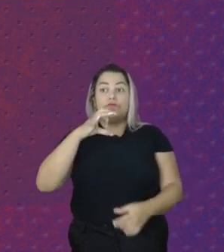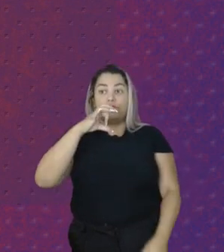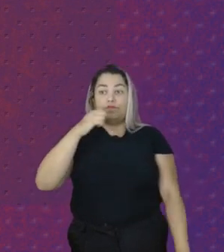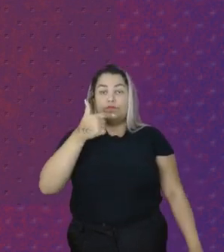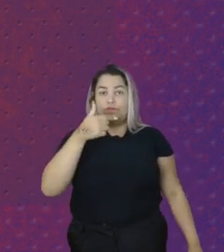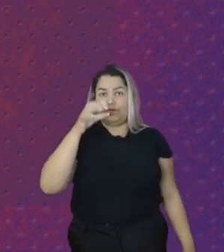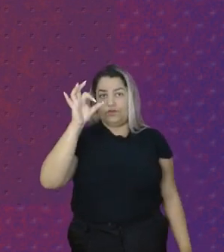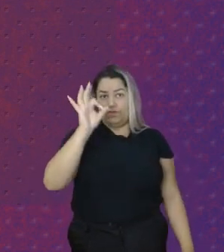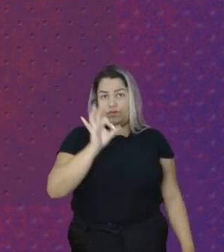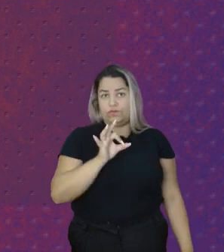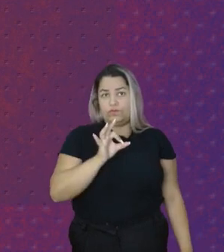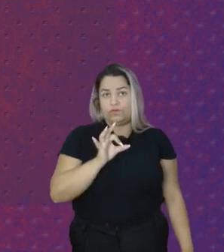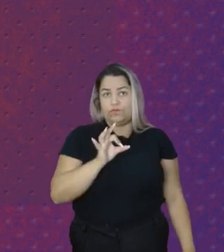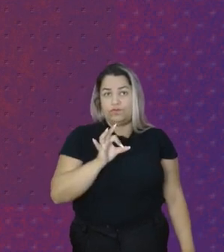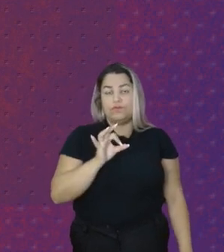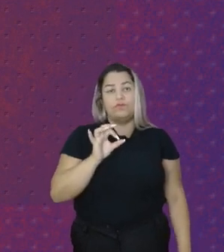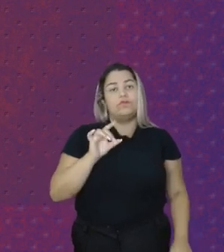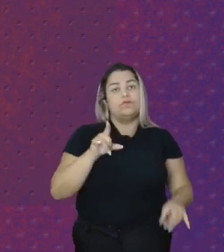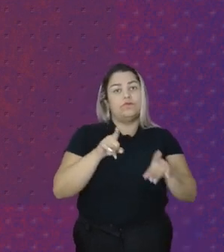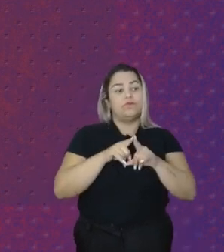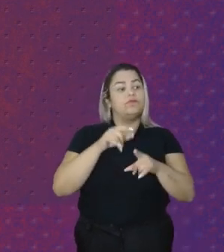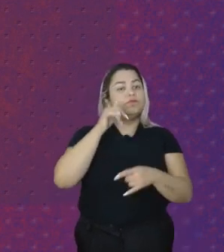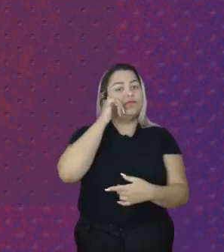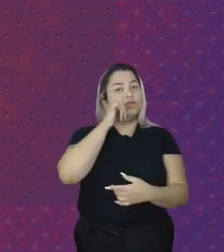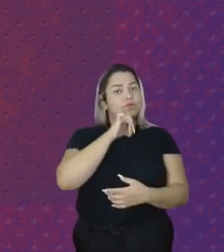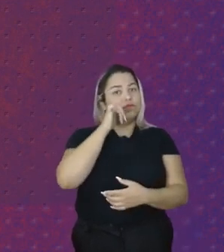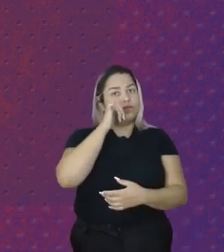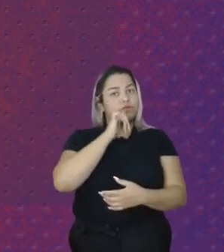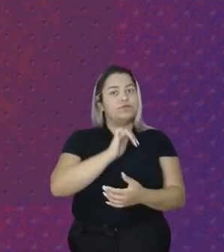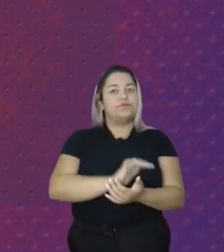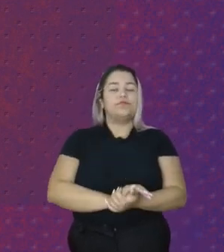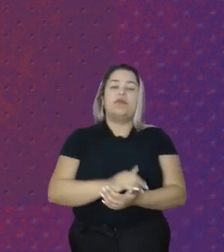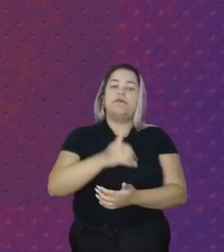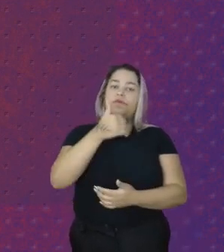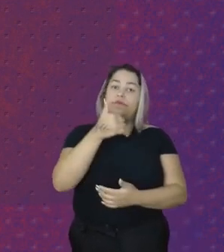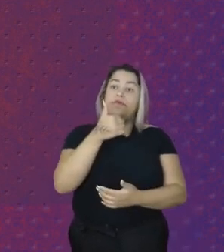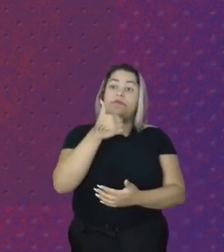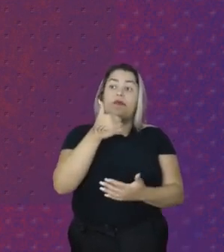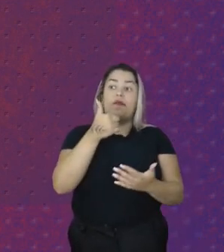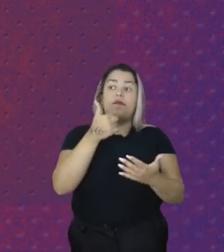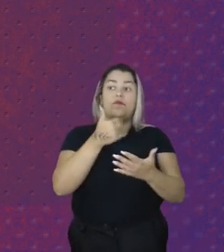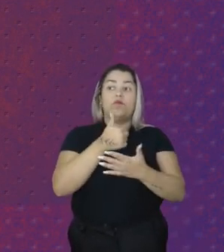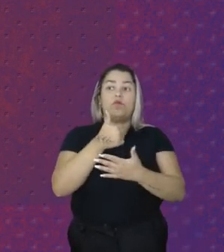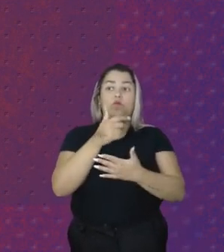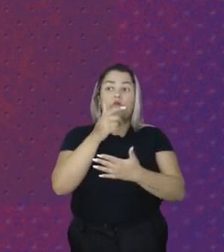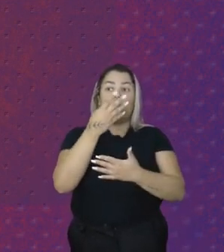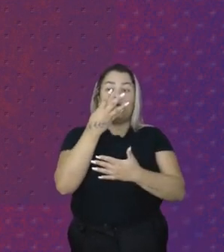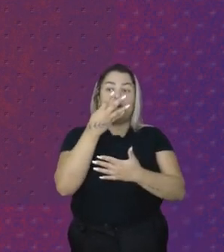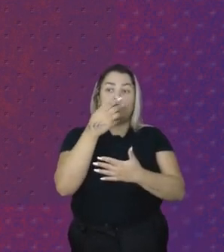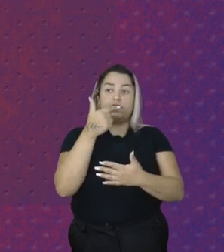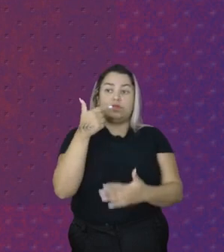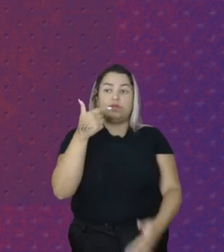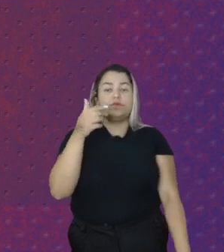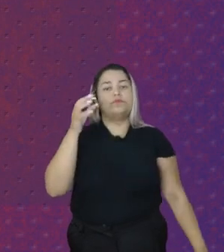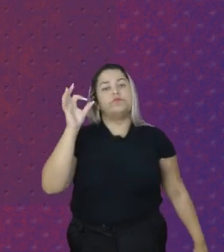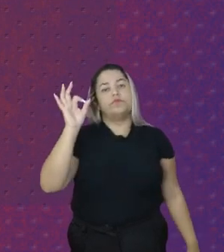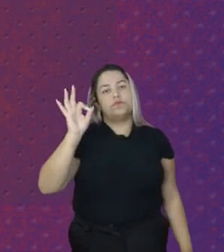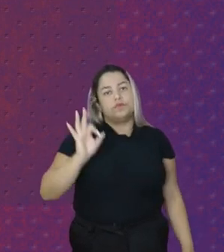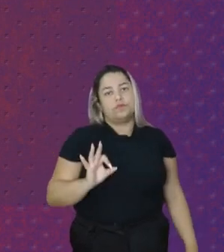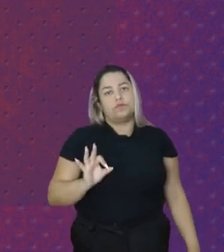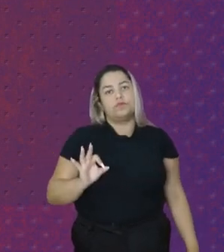% Eram Mulheres Dessas Apenas 42%